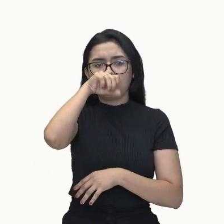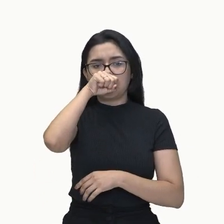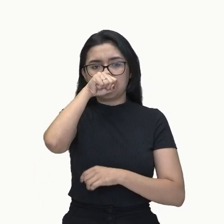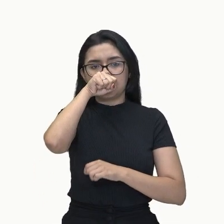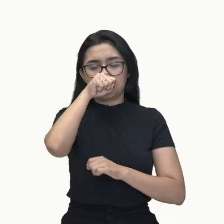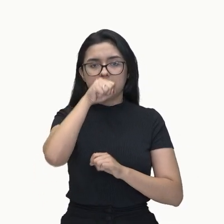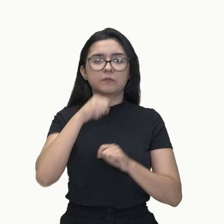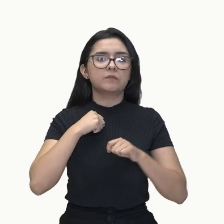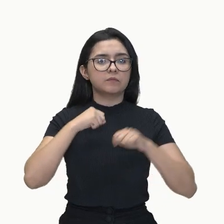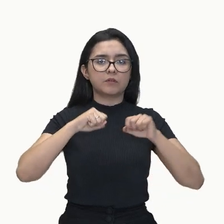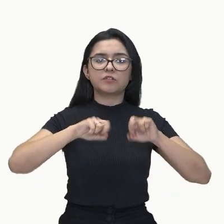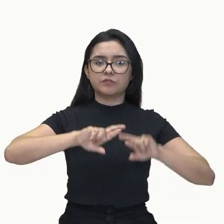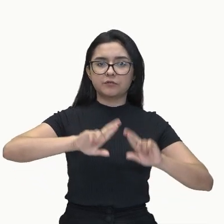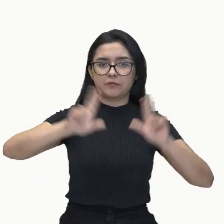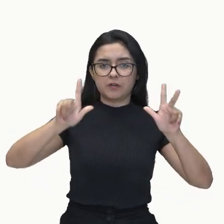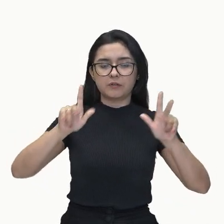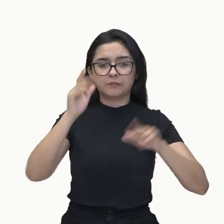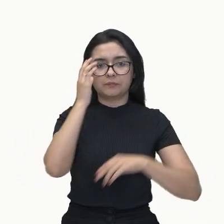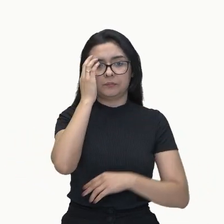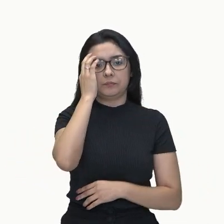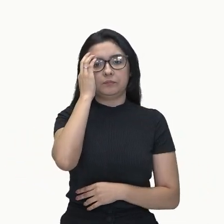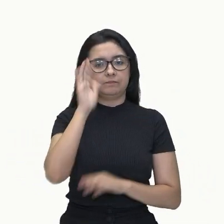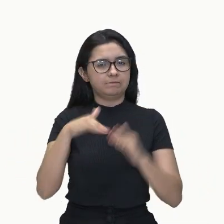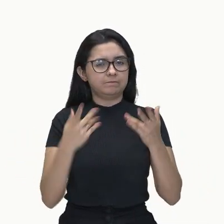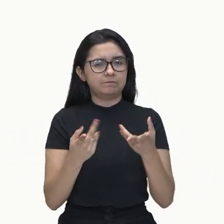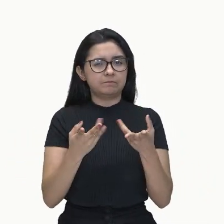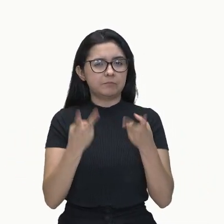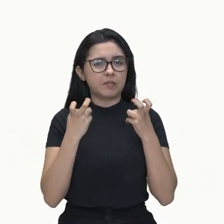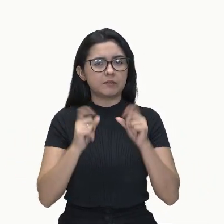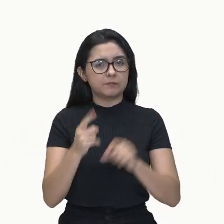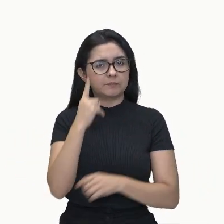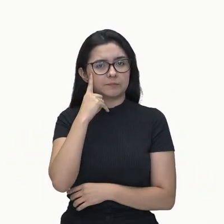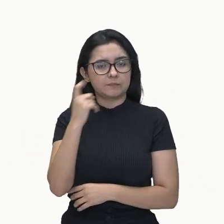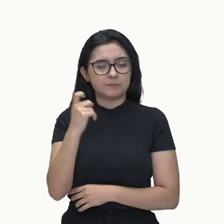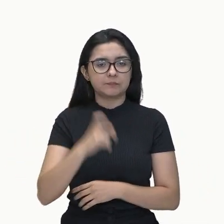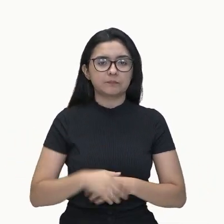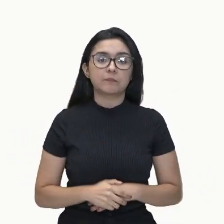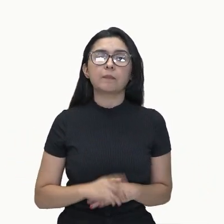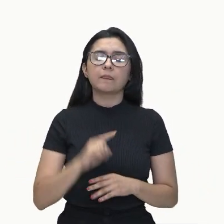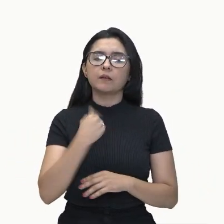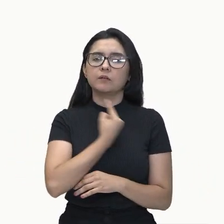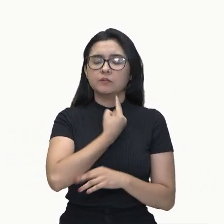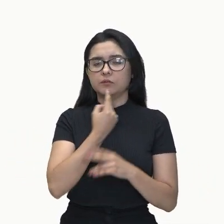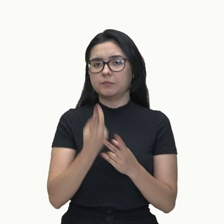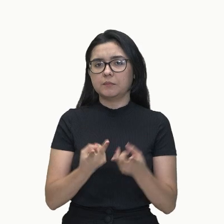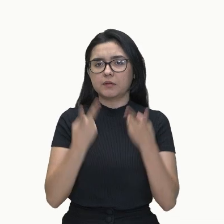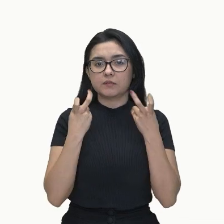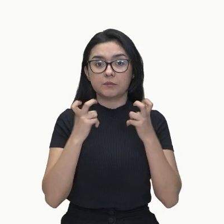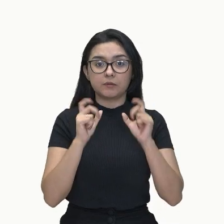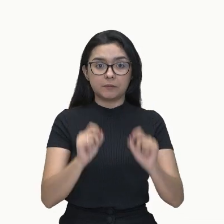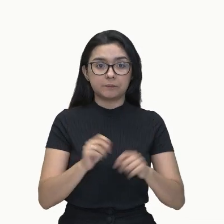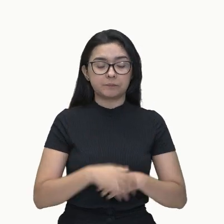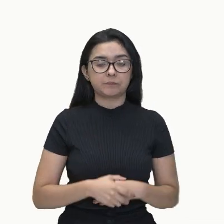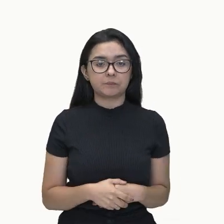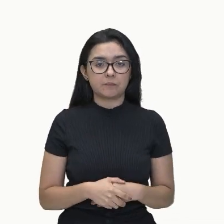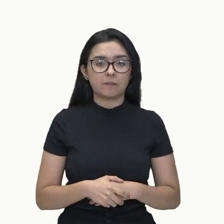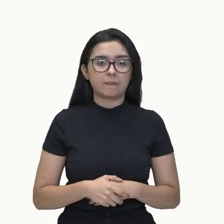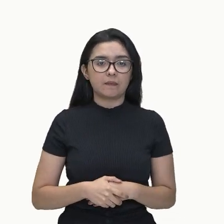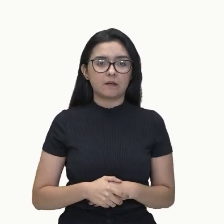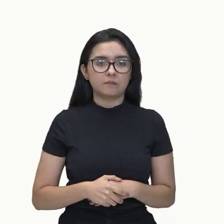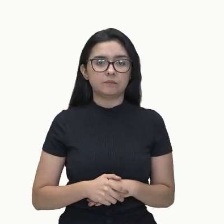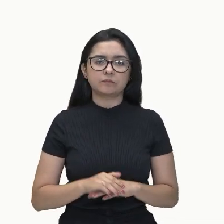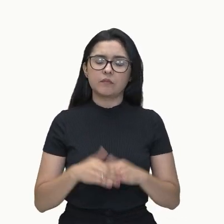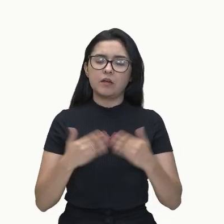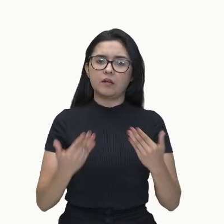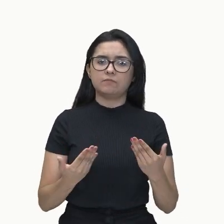aromas. Olha que interessante, se a gente olhar, a gente vai dizer assim, ah, essas